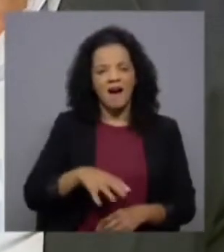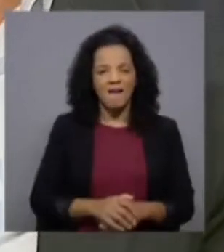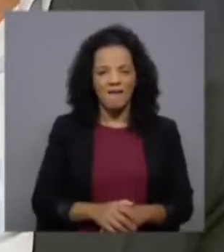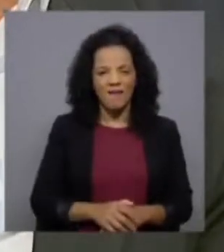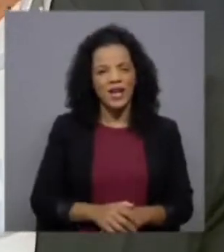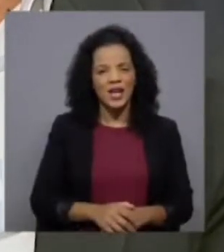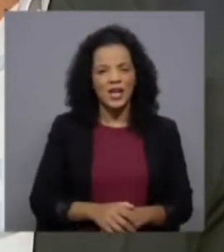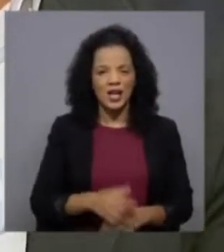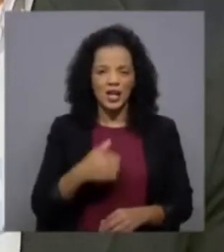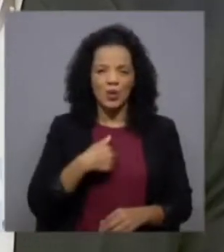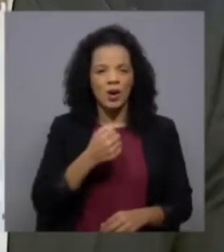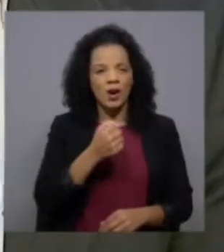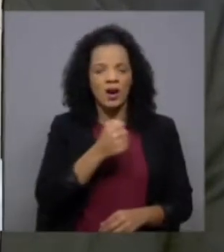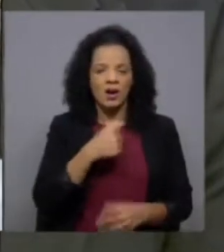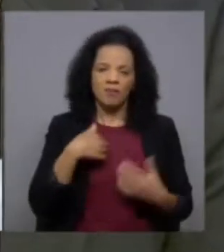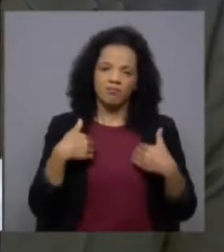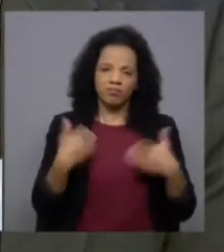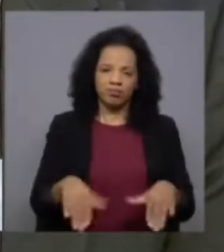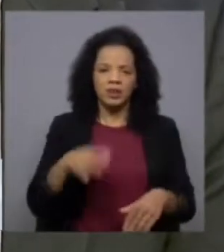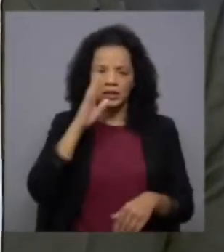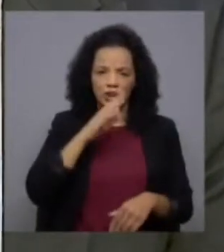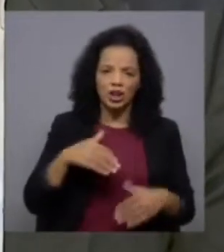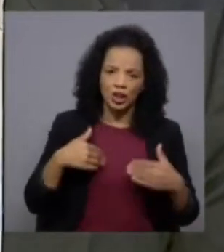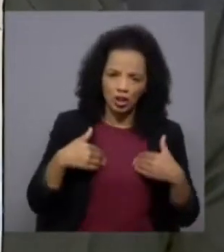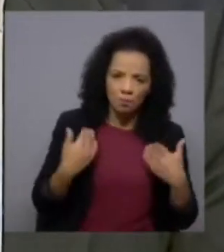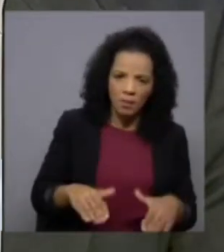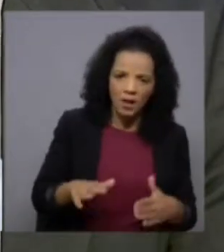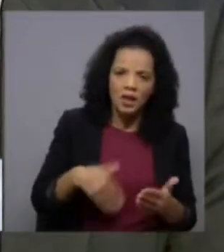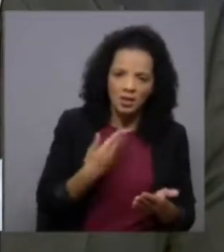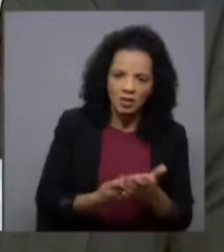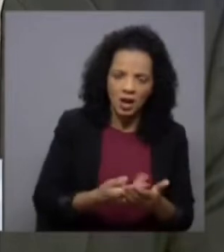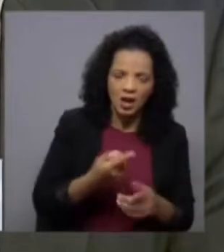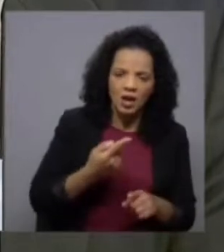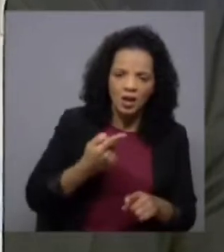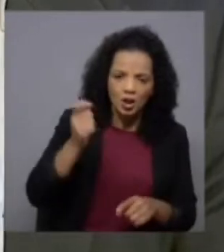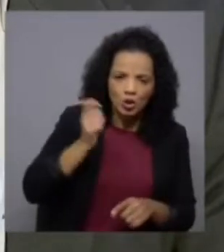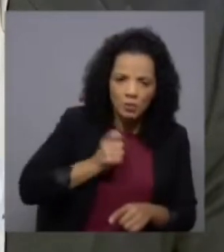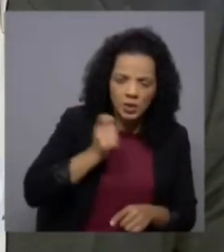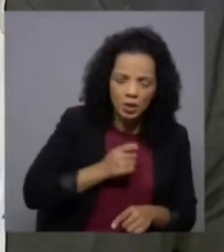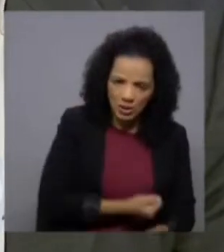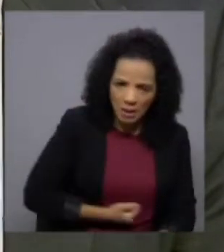se se despede também recebe subsídio de desemprego não subsídio de desemprego